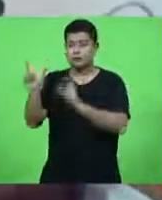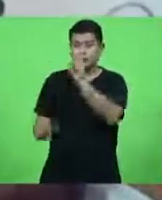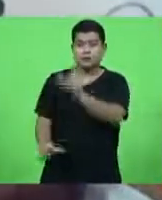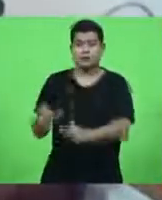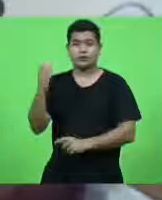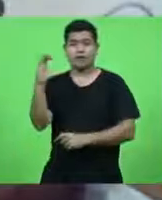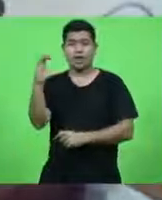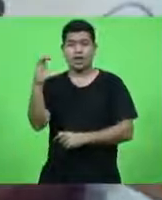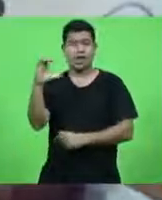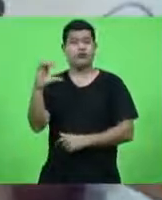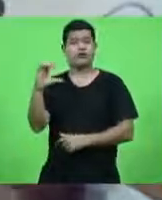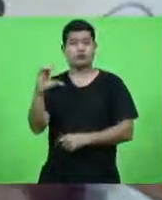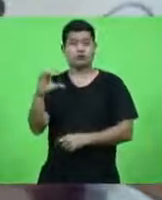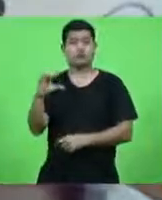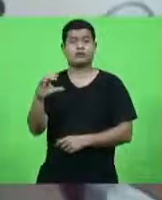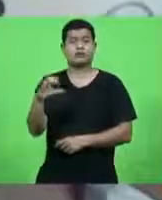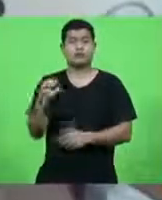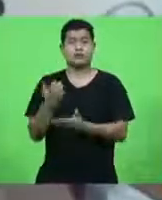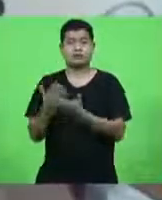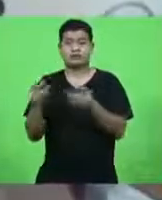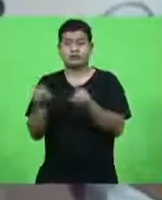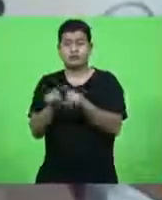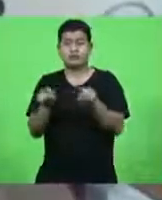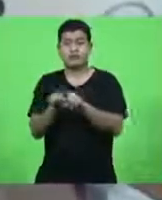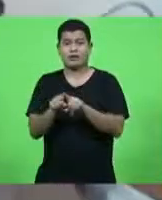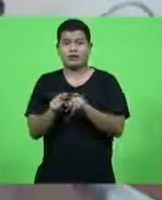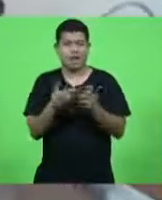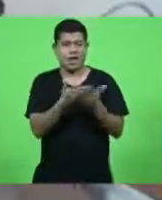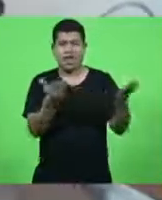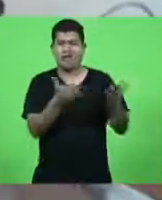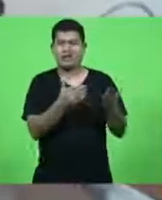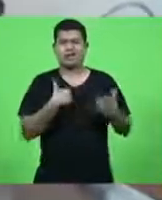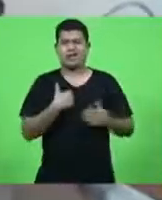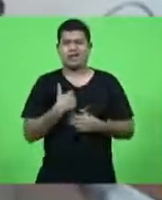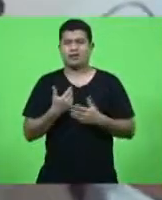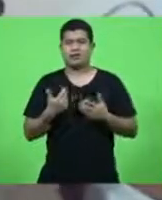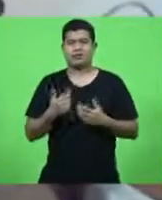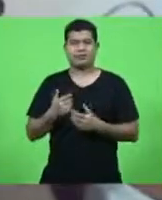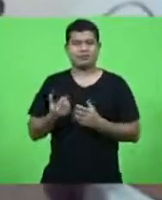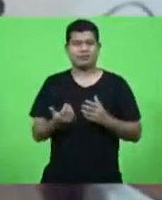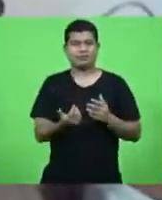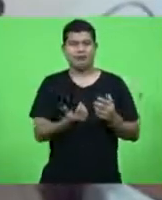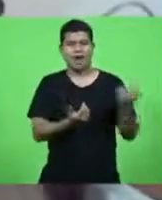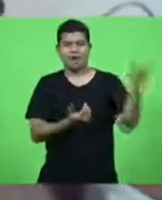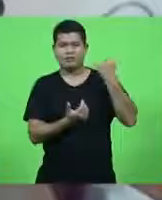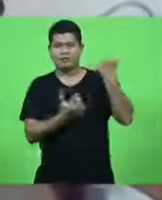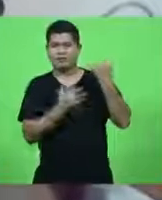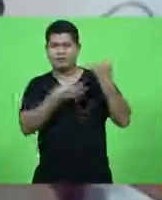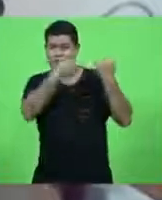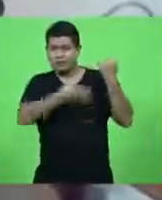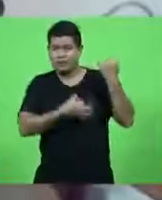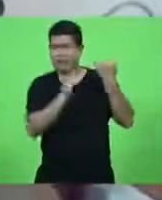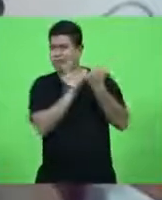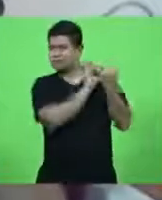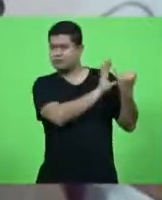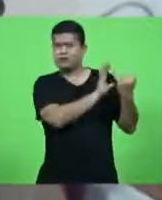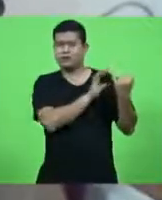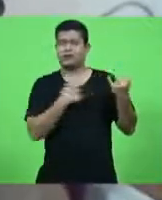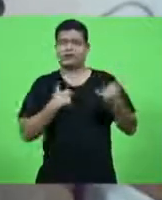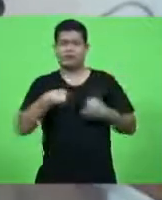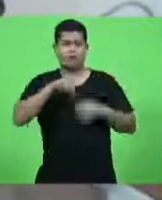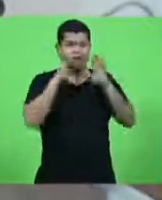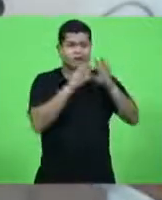as vozes dos negacionistas hoje o momento é de debate político enfim nós